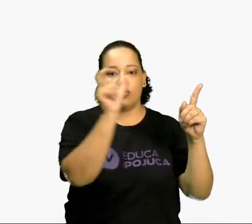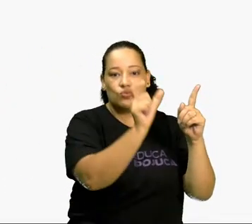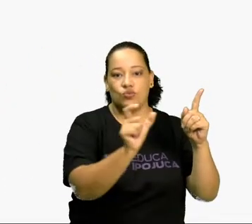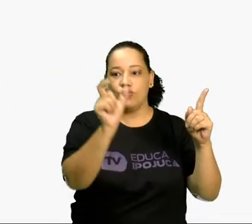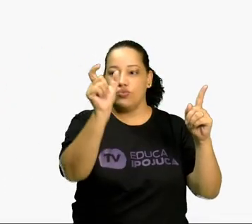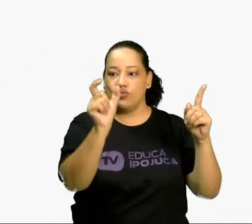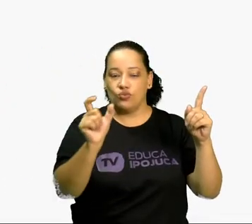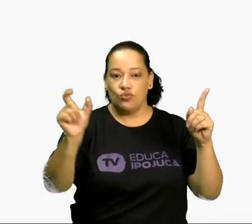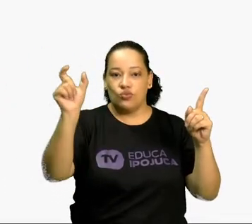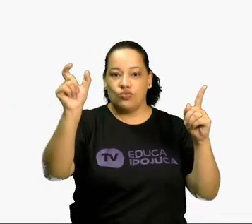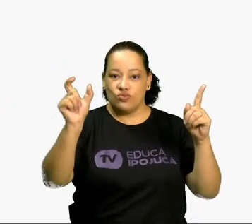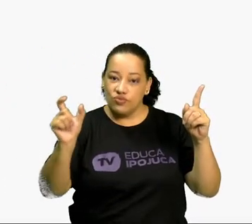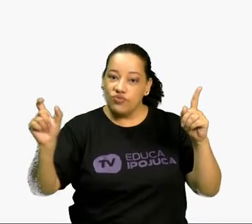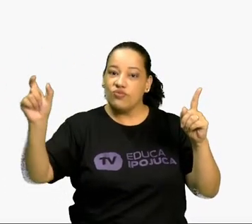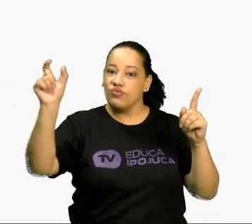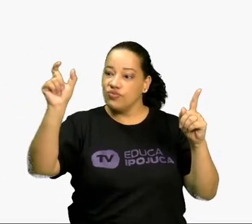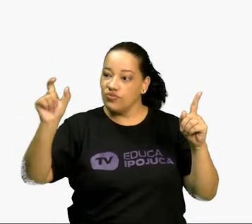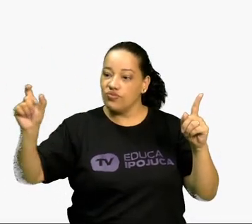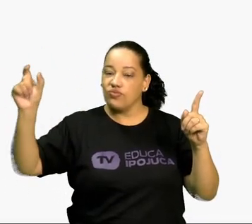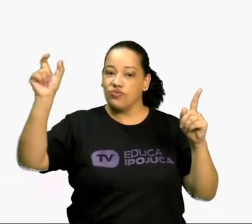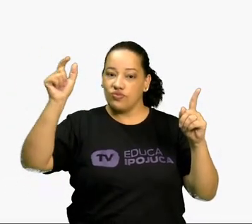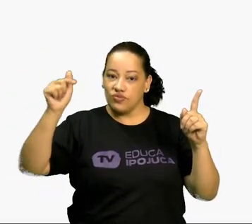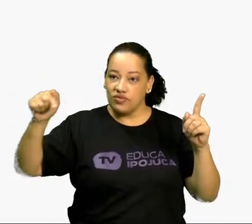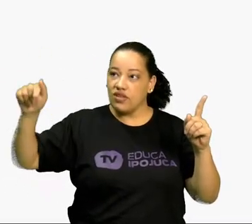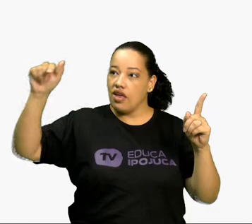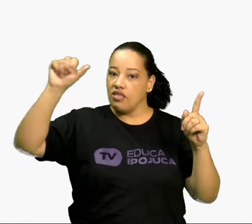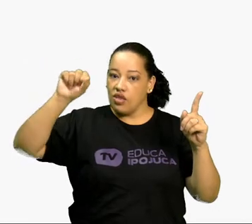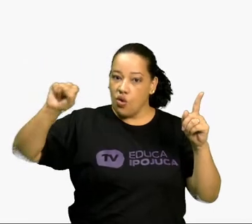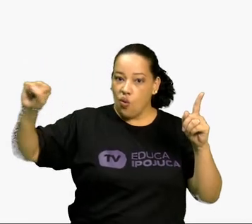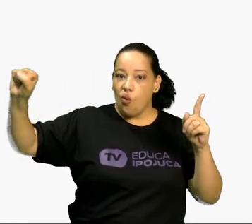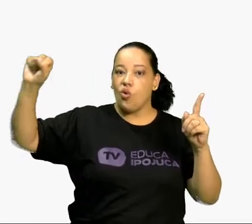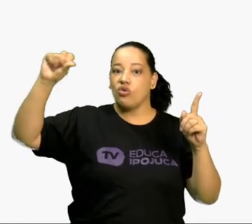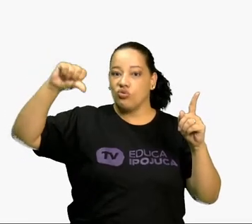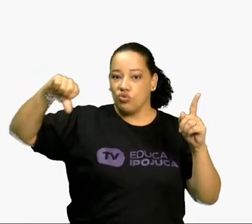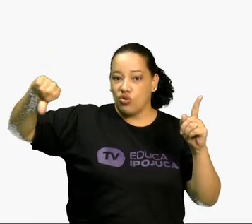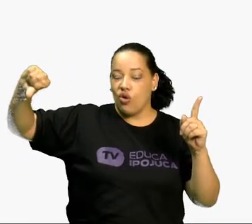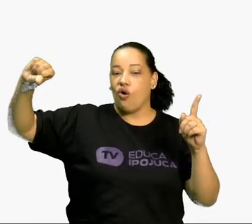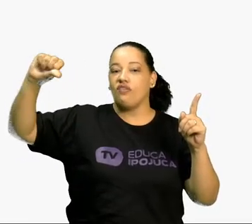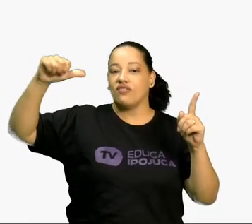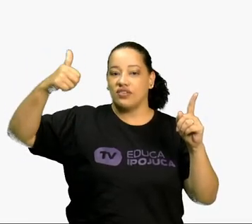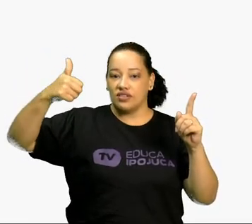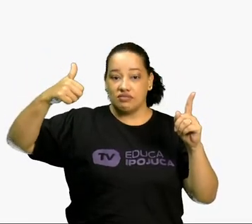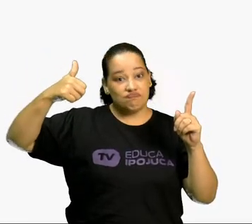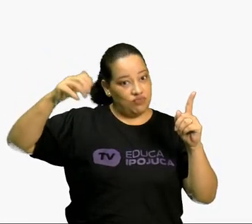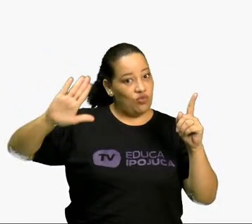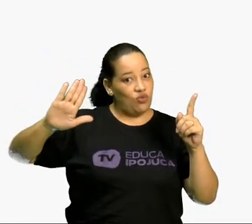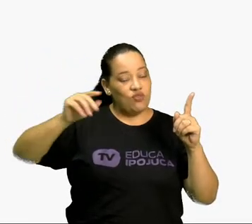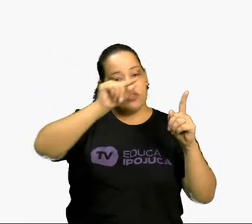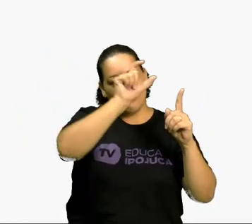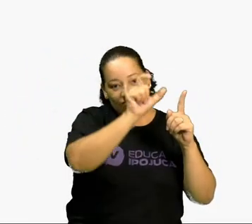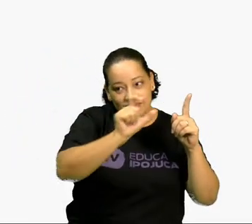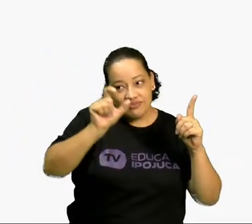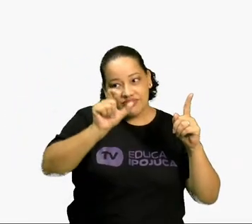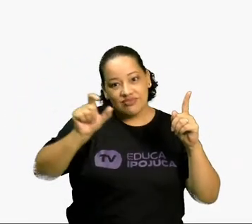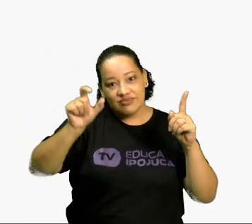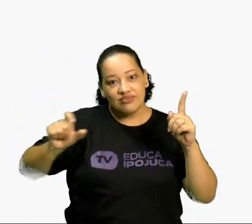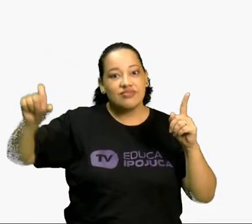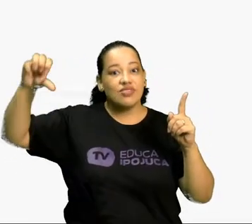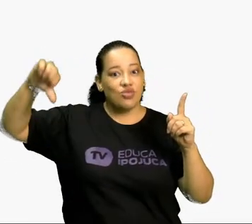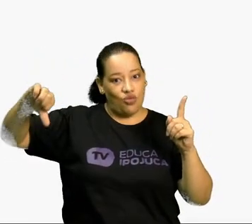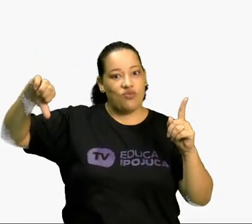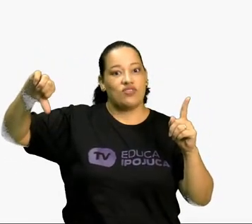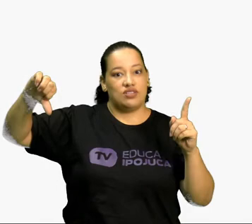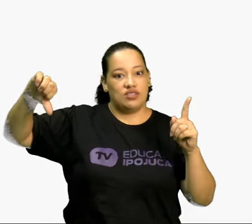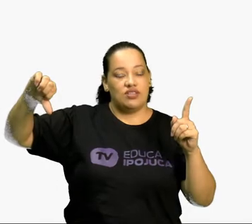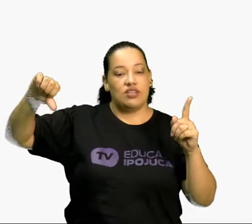3, 4, 5, 6, 7, 8, 9. Olha aí. A vírgula vai parar aqui.